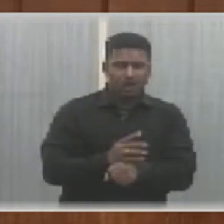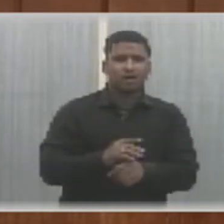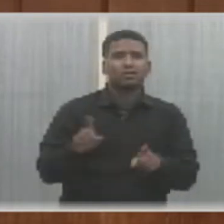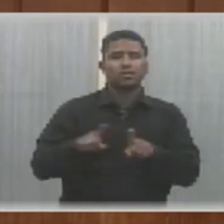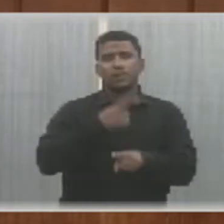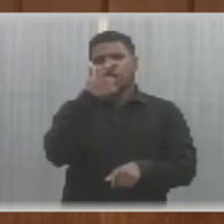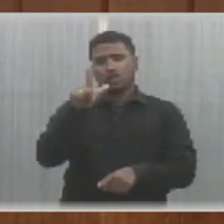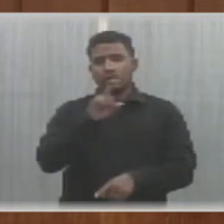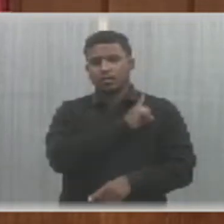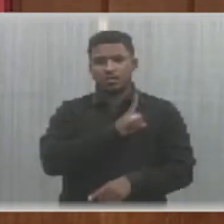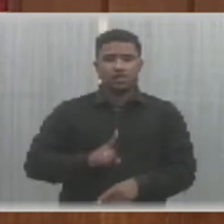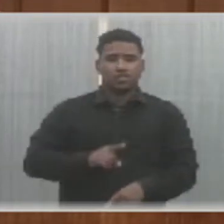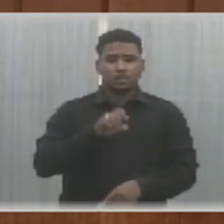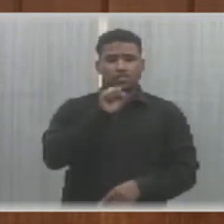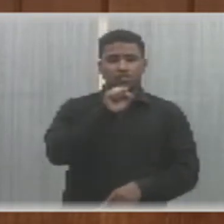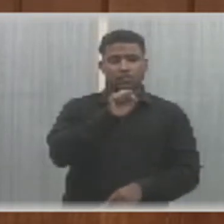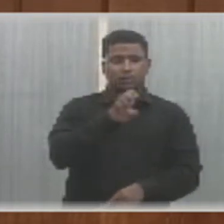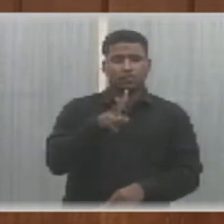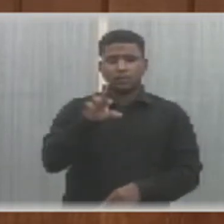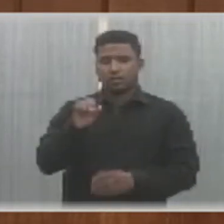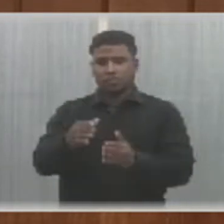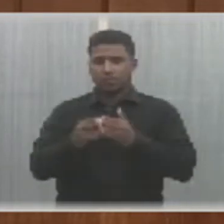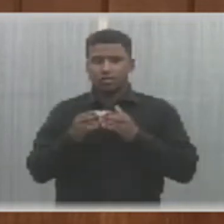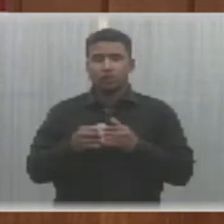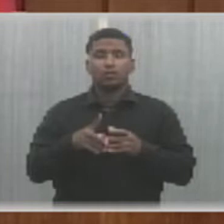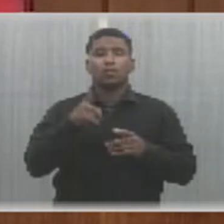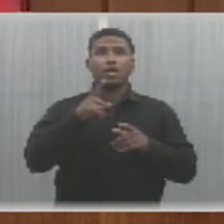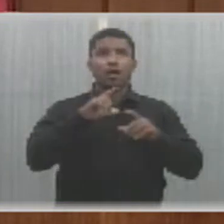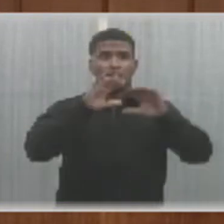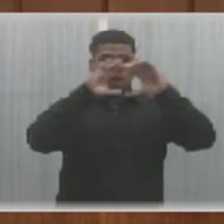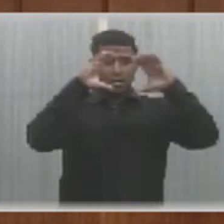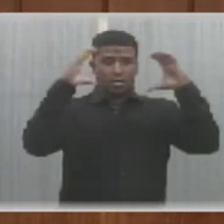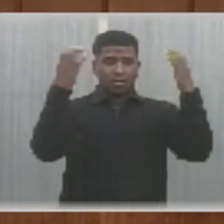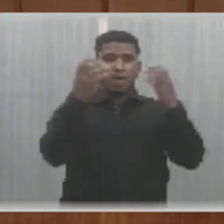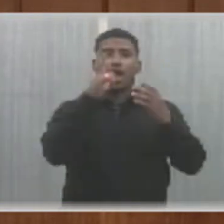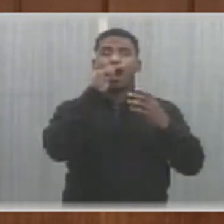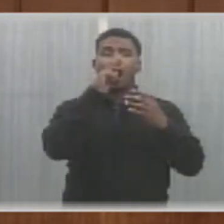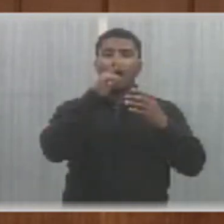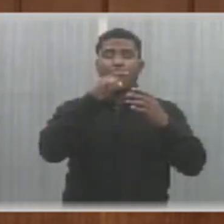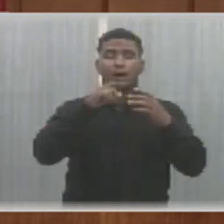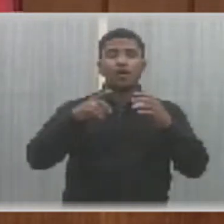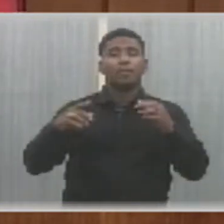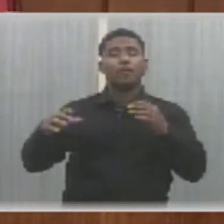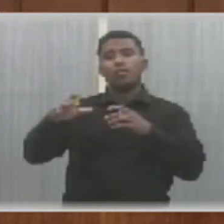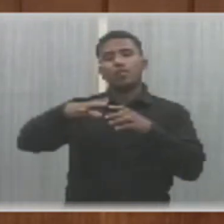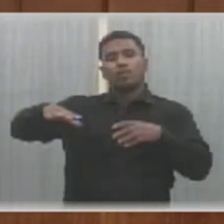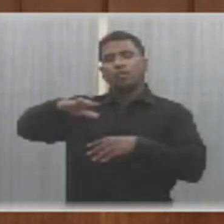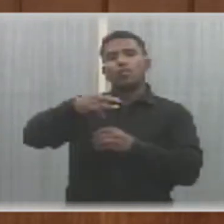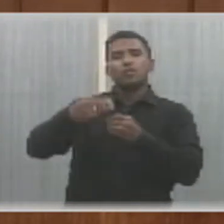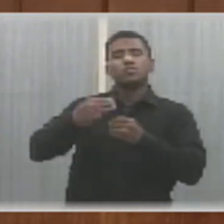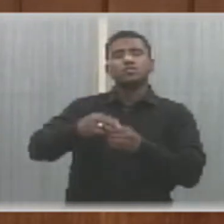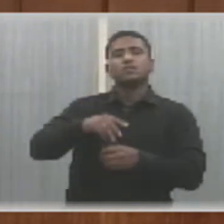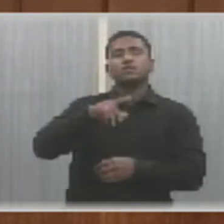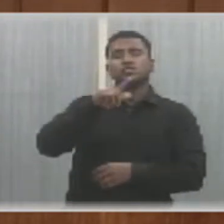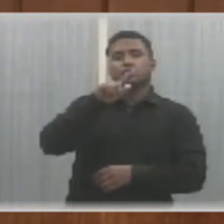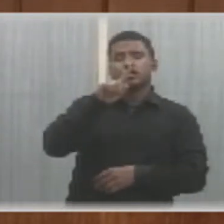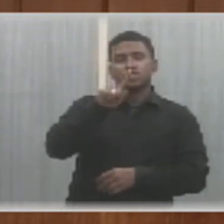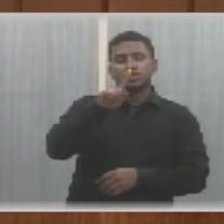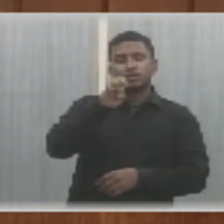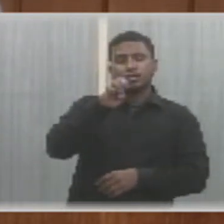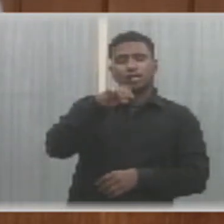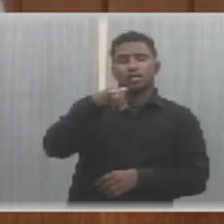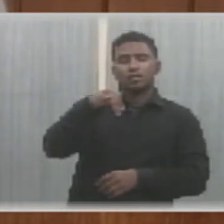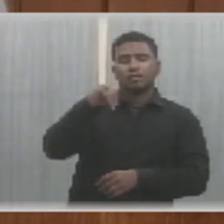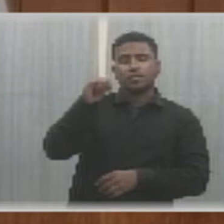Severo Olalho, ao qual solicita do órgão competente uma caixa d'água completa para a comunidade de Cacimbinha, no município de Geminiano. E um de